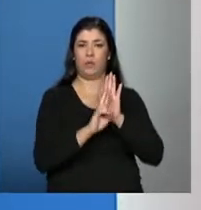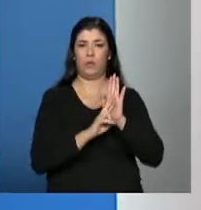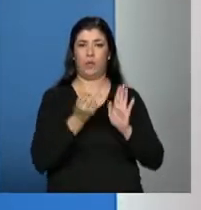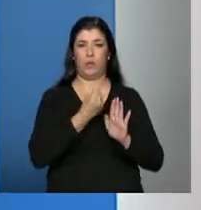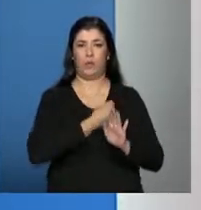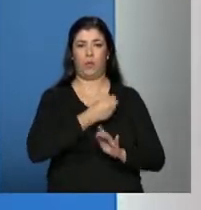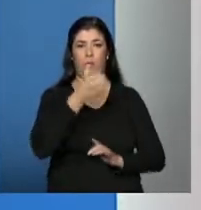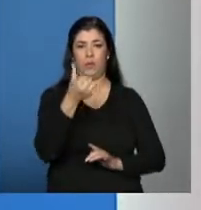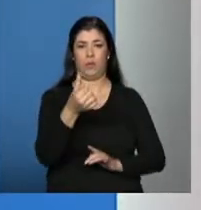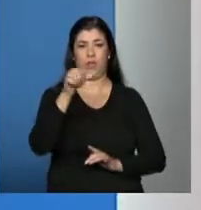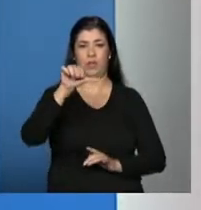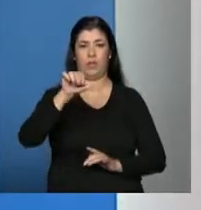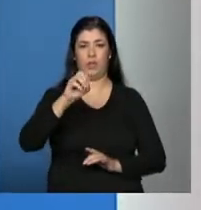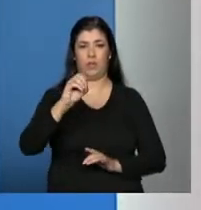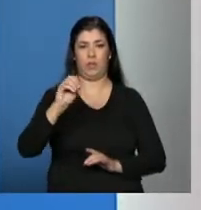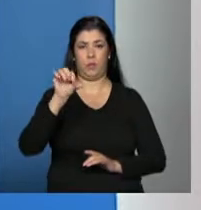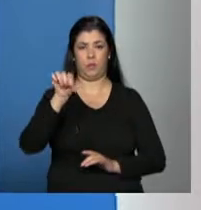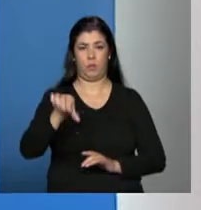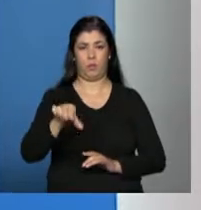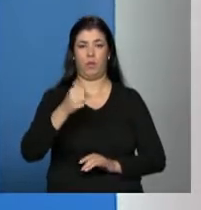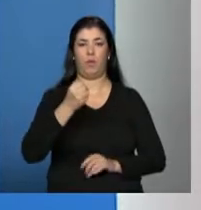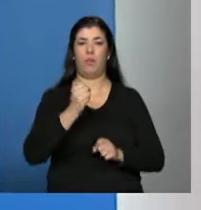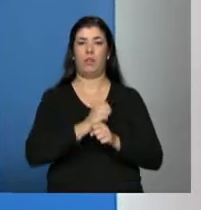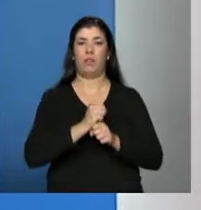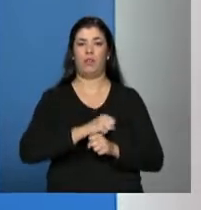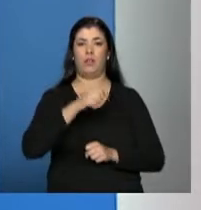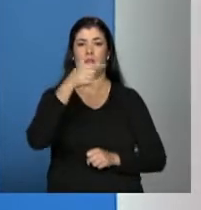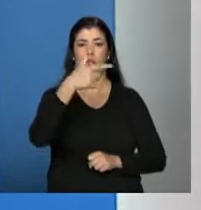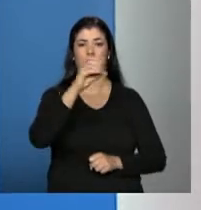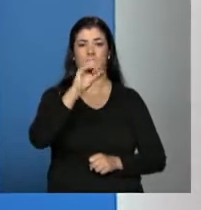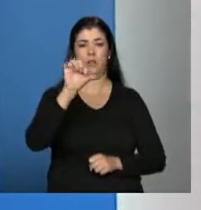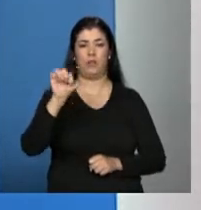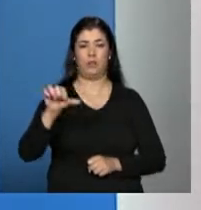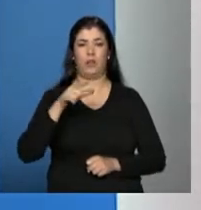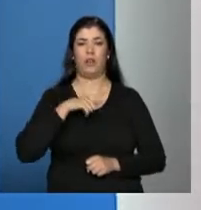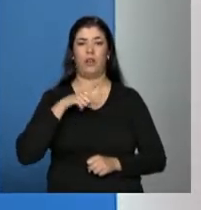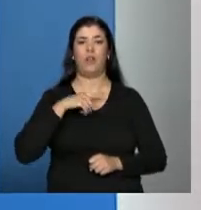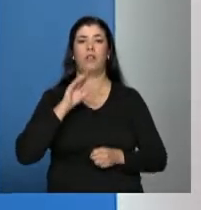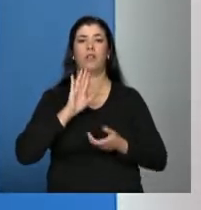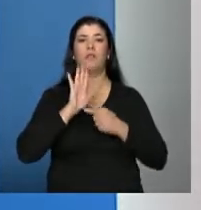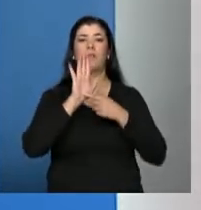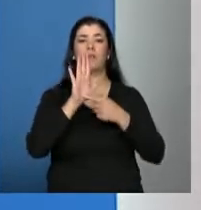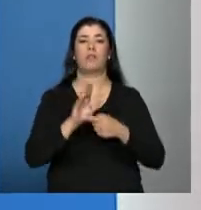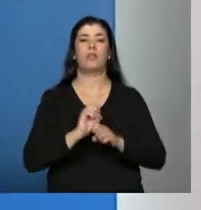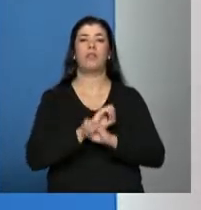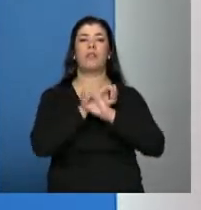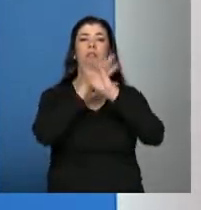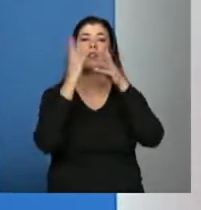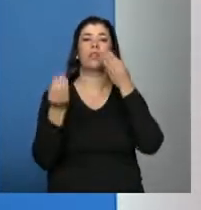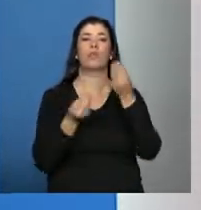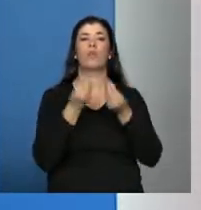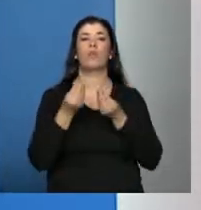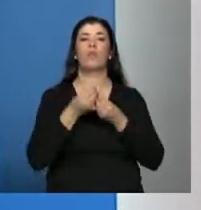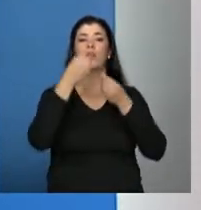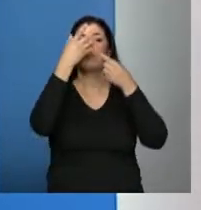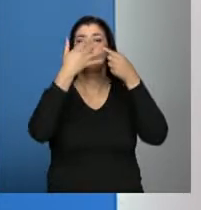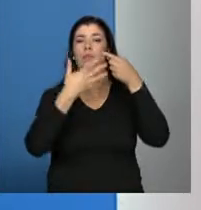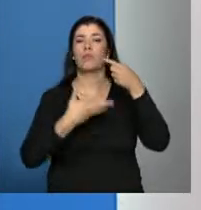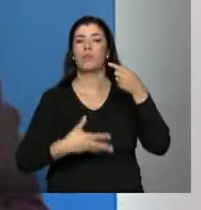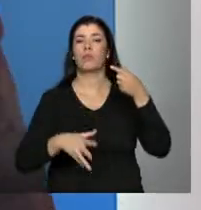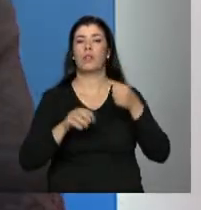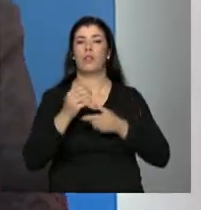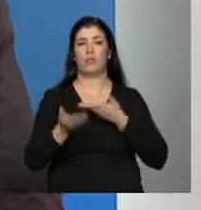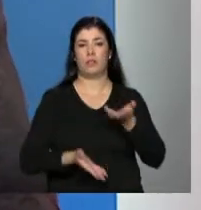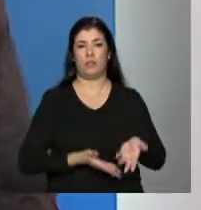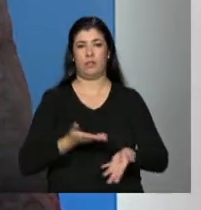de 2009, a resolução do Conselho, que esse documento traduz os serviços. Também o cadastro pode ter ofertas,